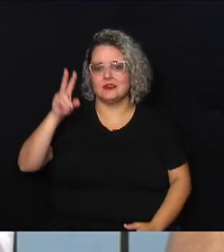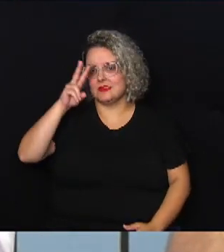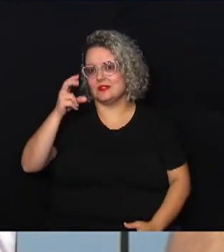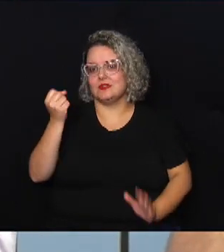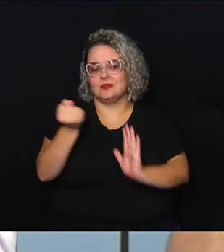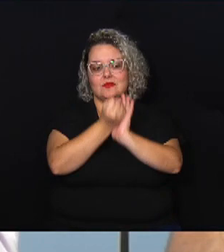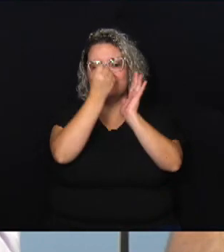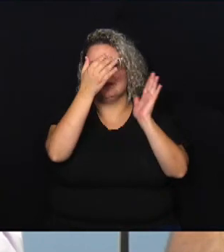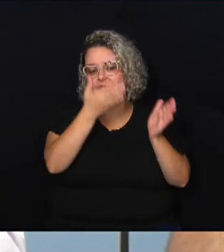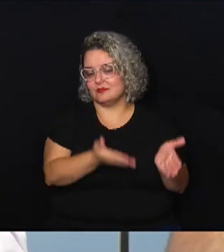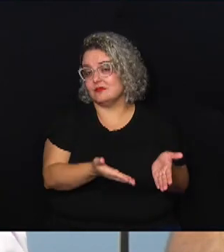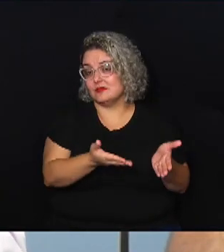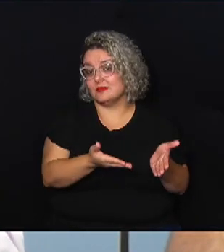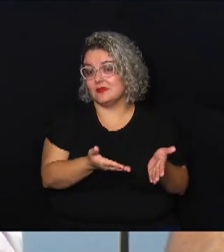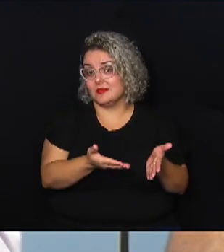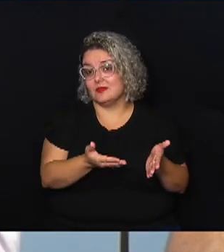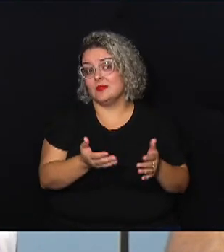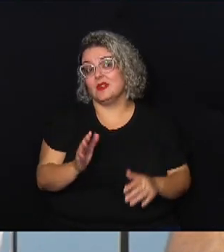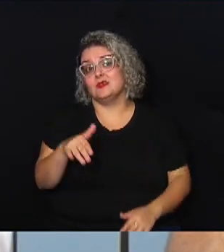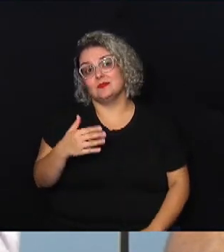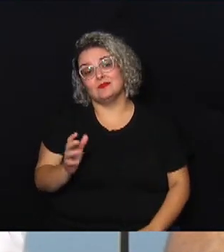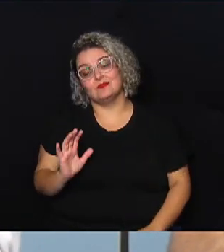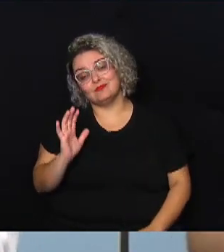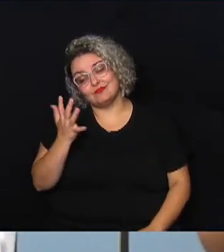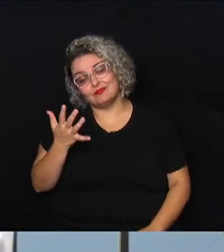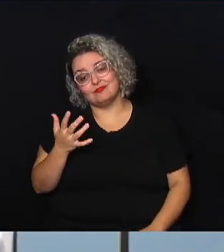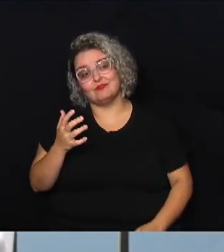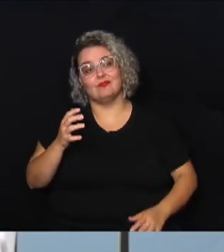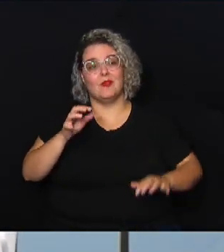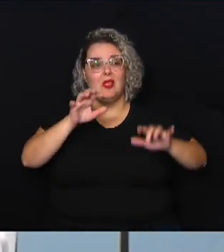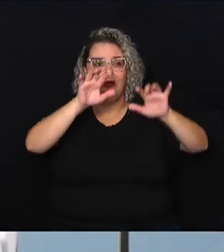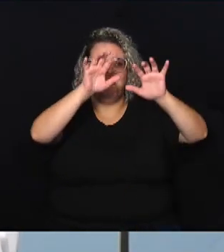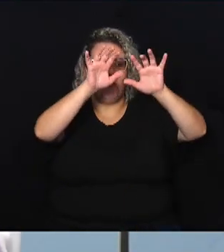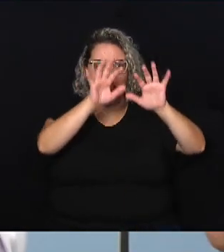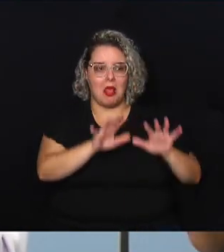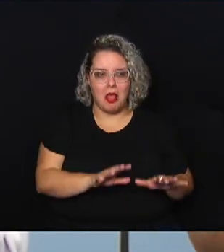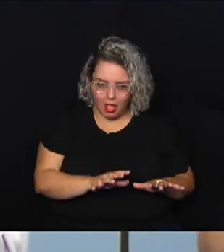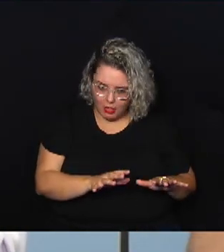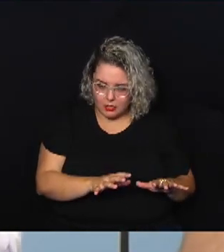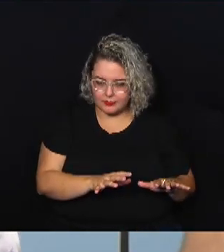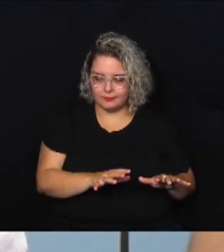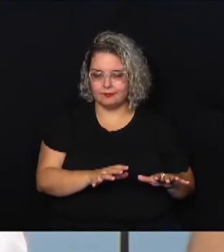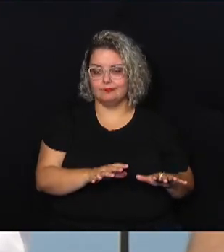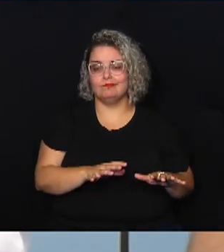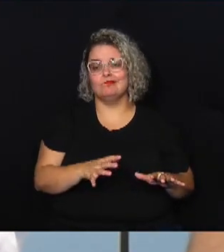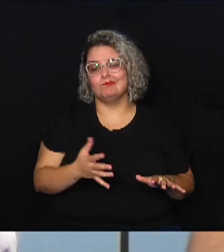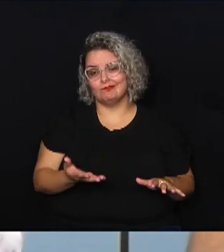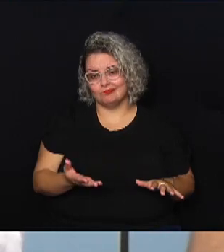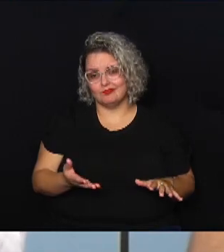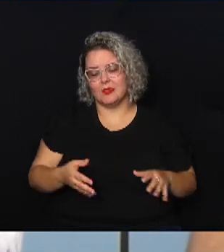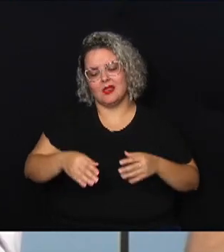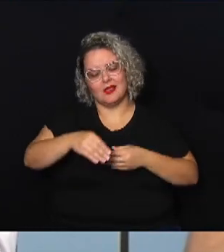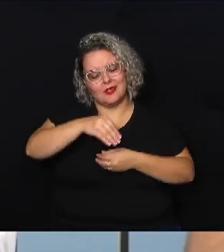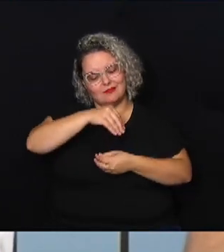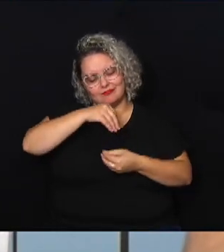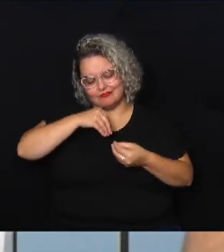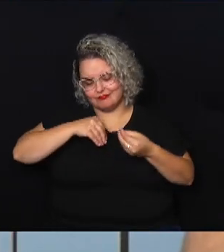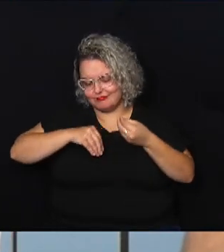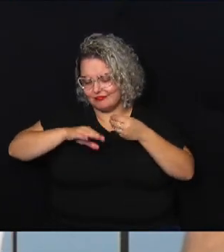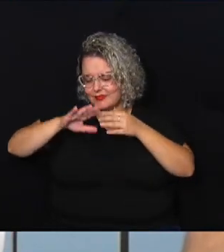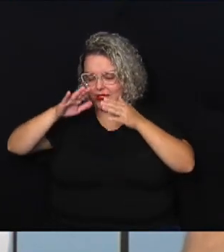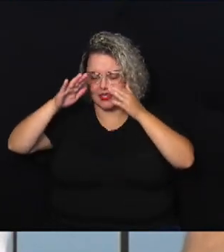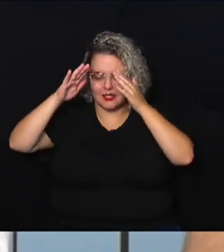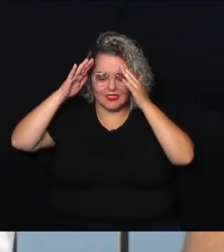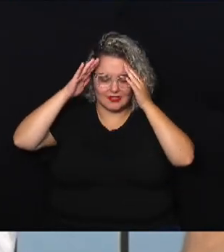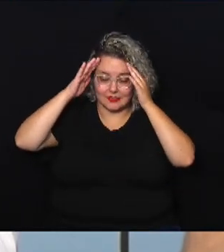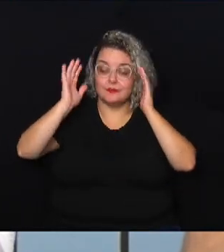acontece com um fato grave como esse a gente vê o drama envolvido então aqui eu coloco para você que está em casa e está nos ouvindo